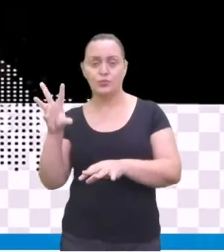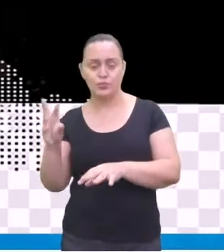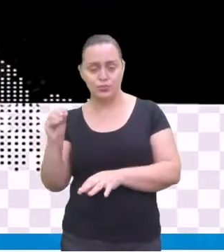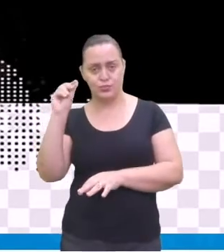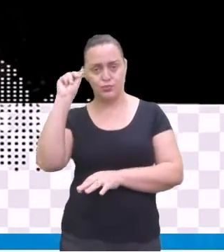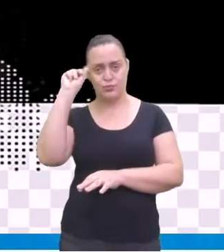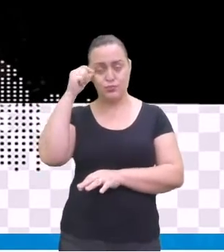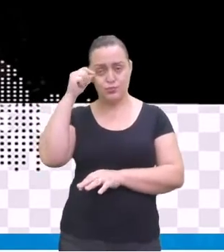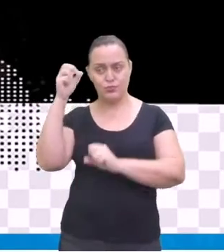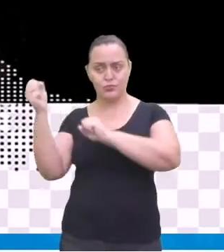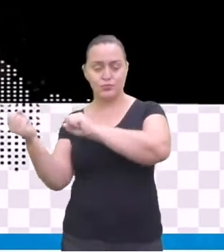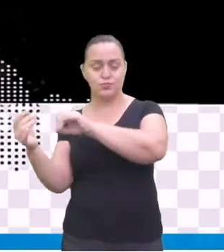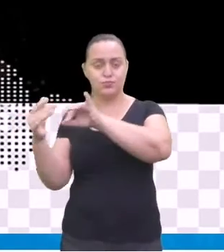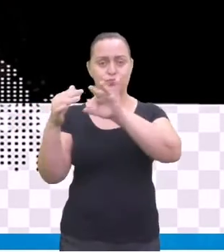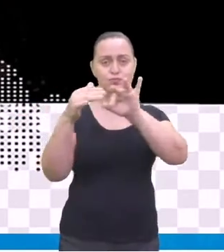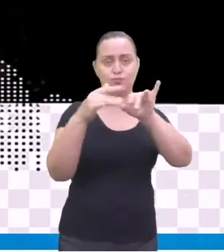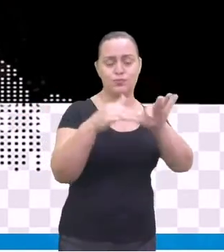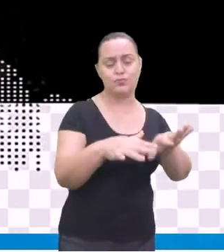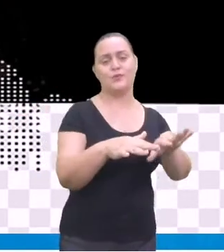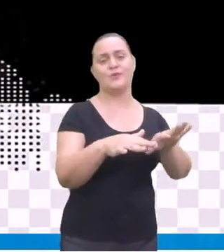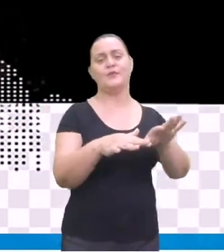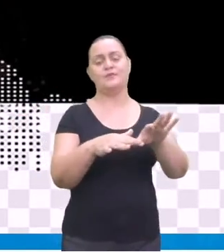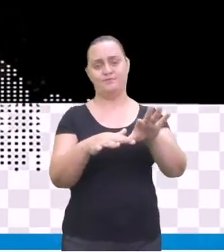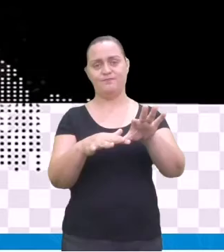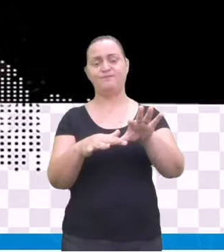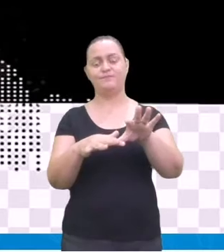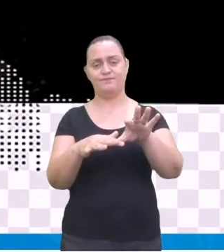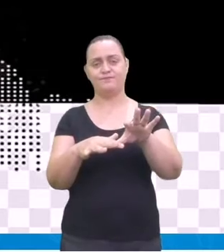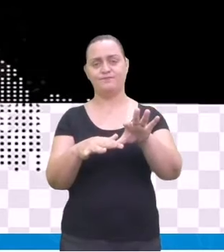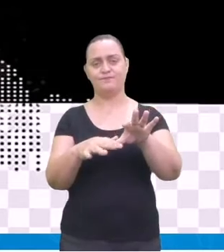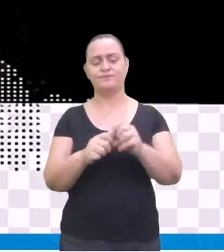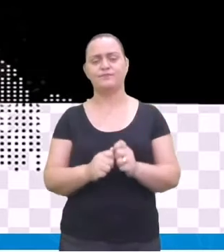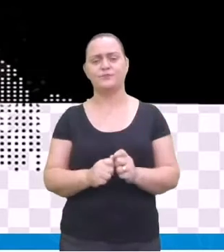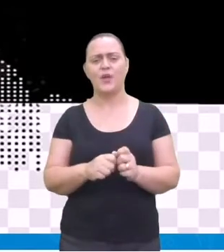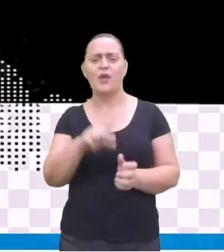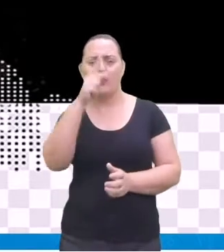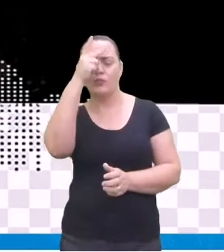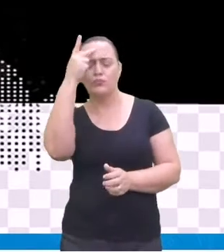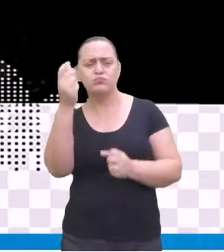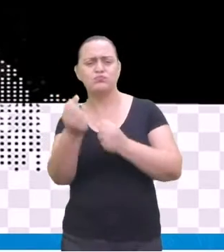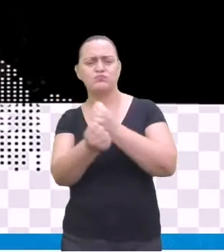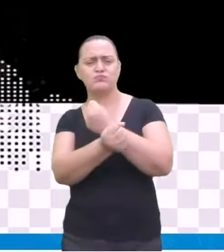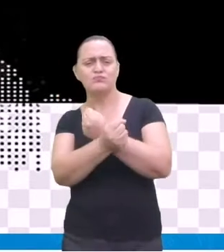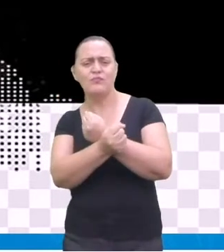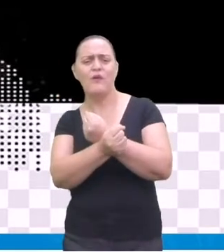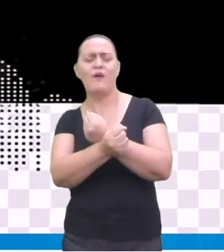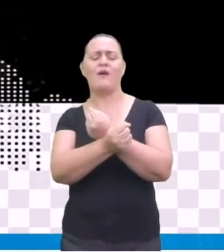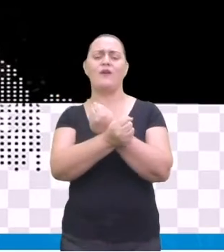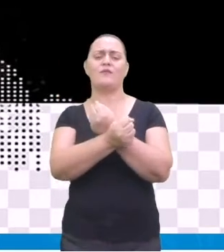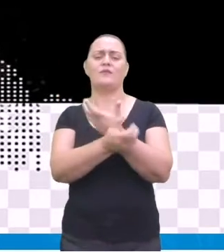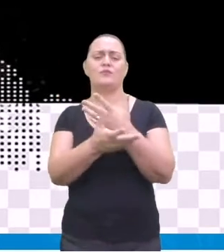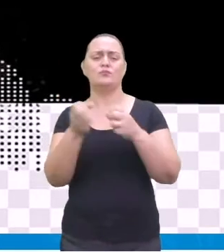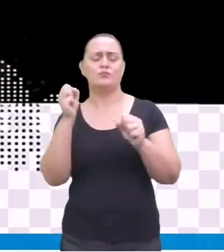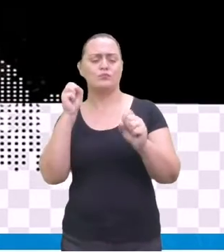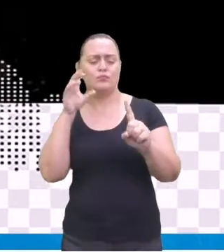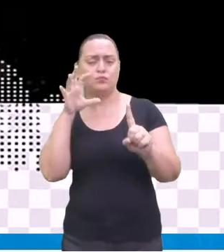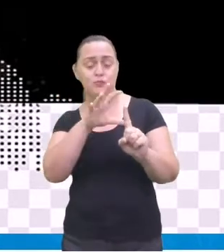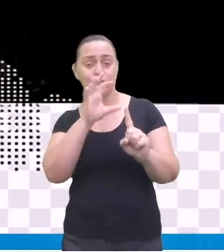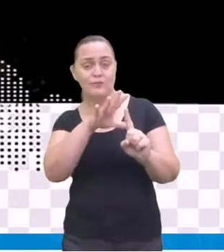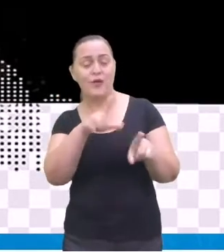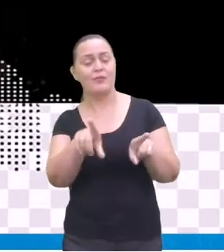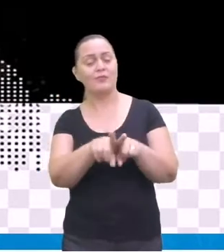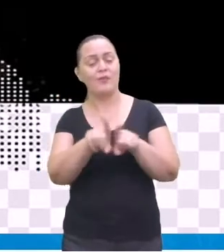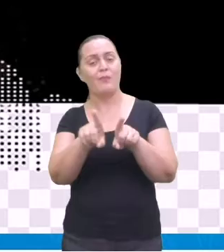elas vieram de origens africanas. Os escravos, né? Por sua vez, influenciaram também na música africana.